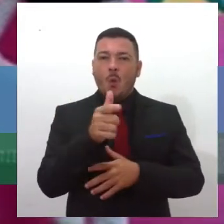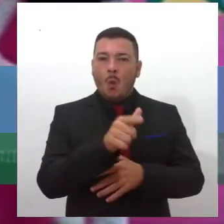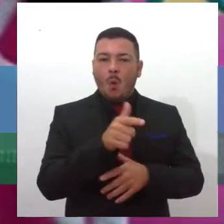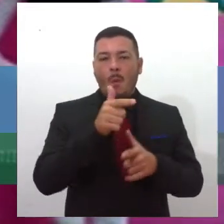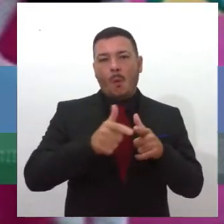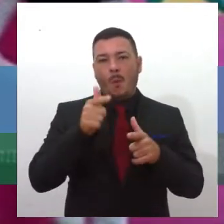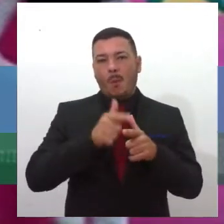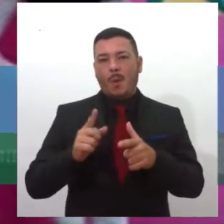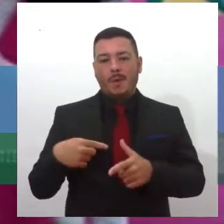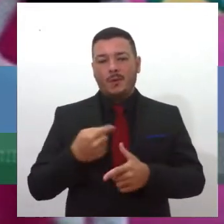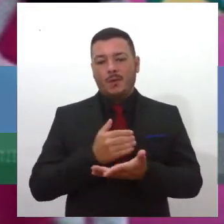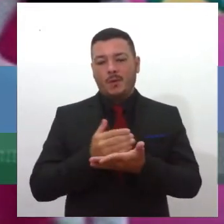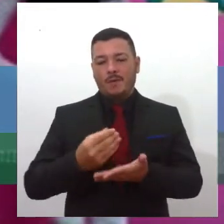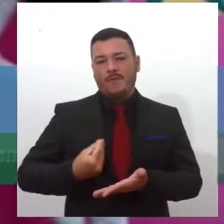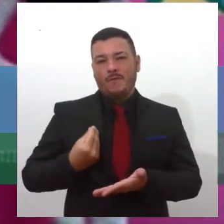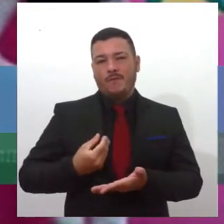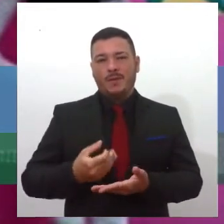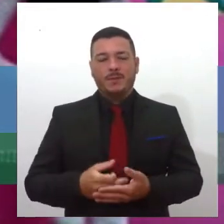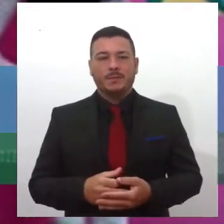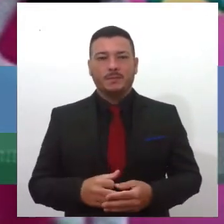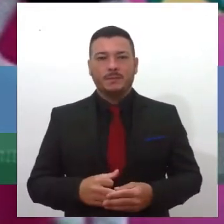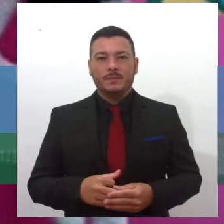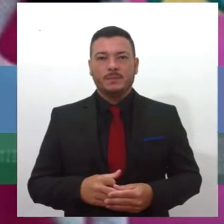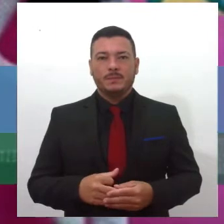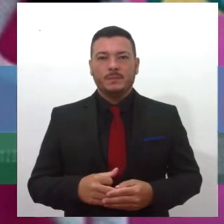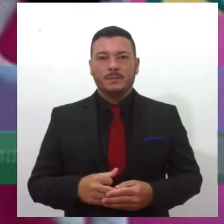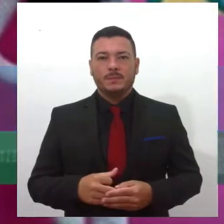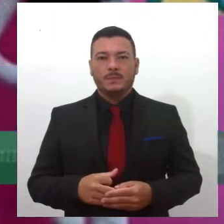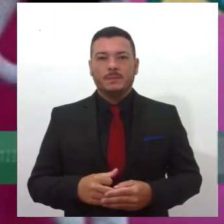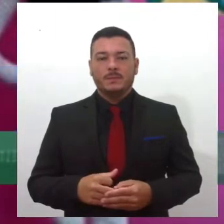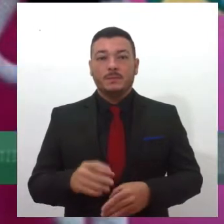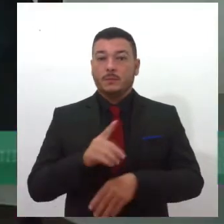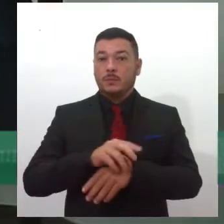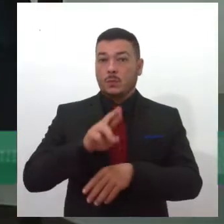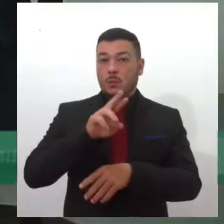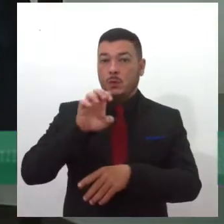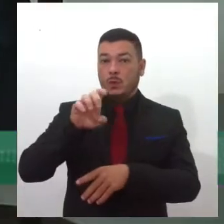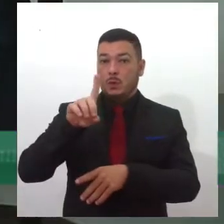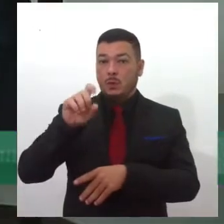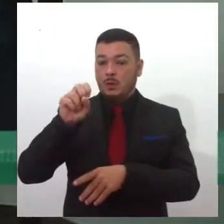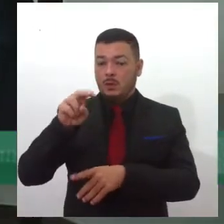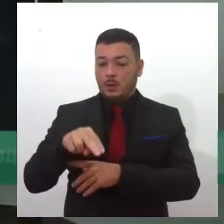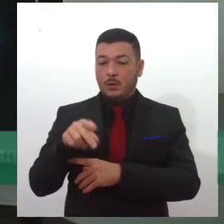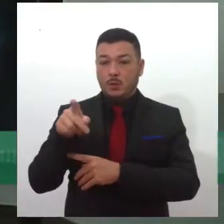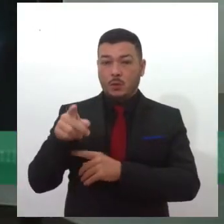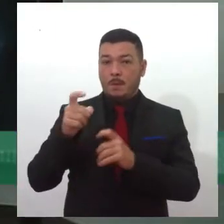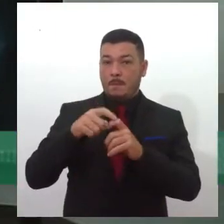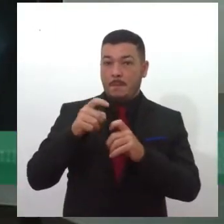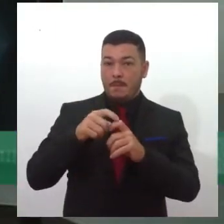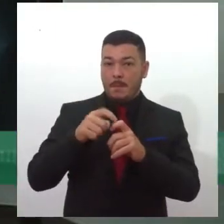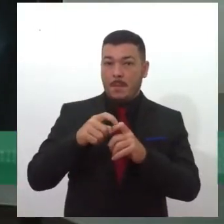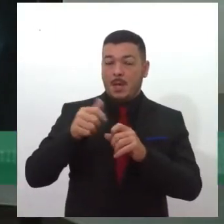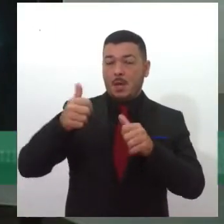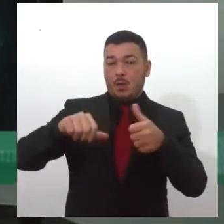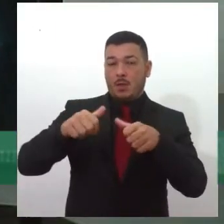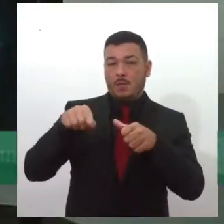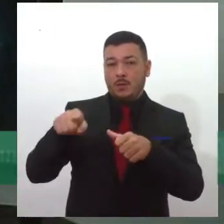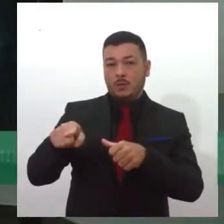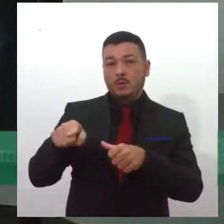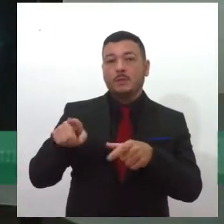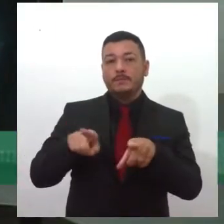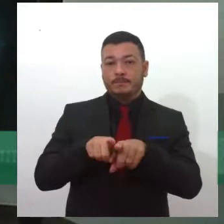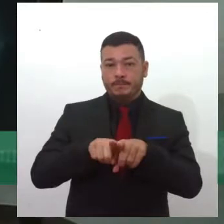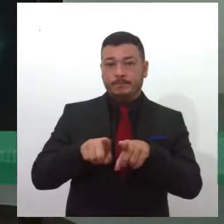aí que cercam a nossa vida. Doutor Edson, senhor, como médico, qual é, na avaliação do senhor, além dessa